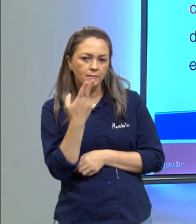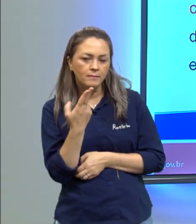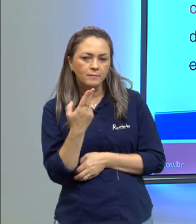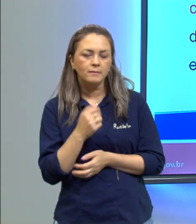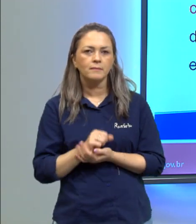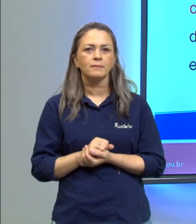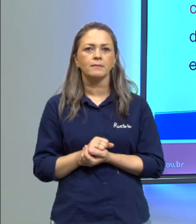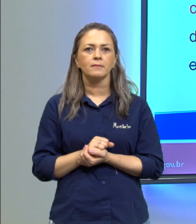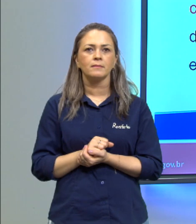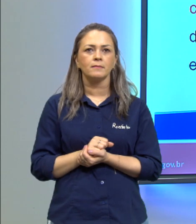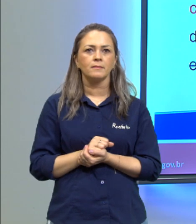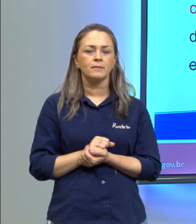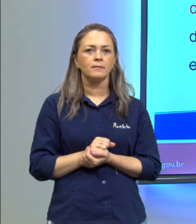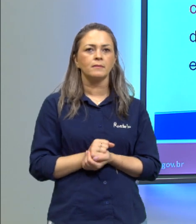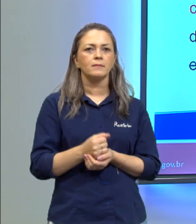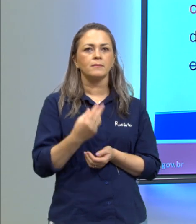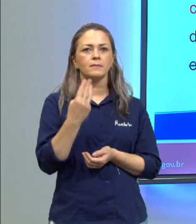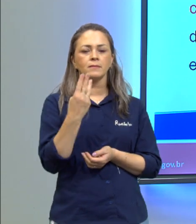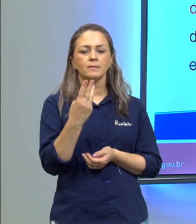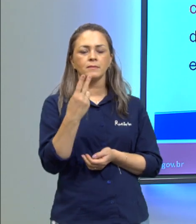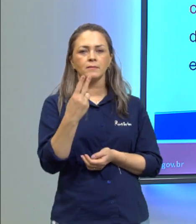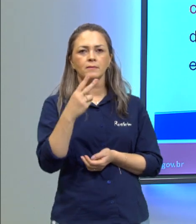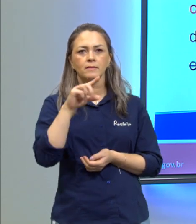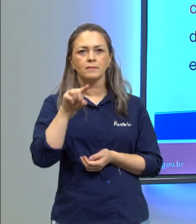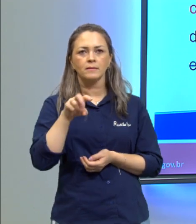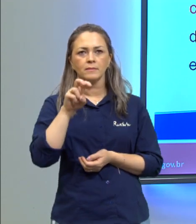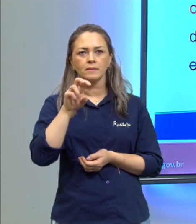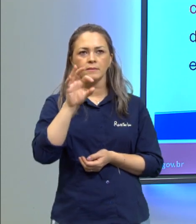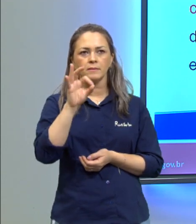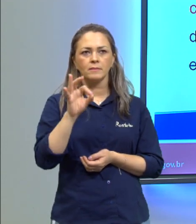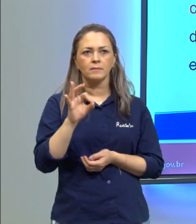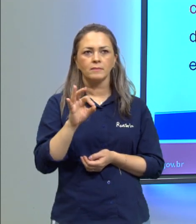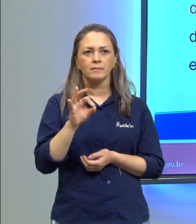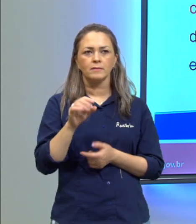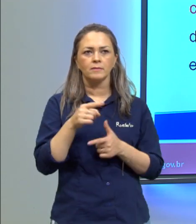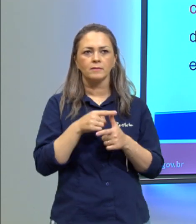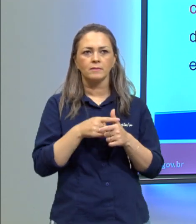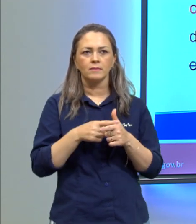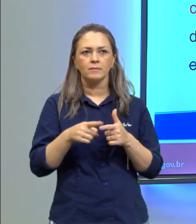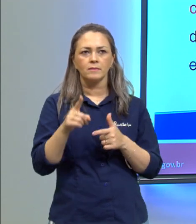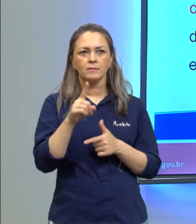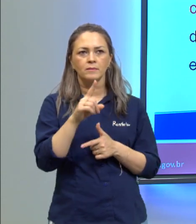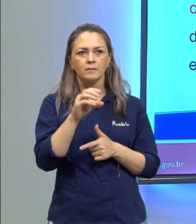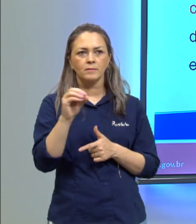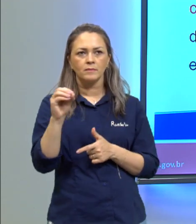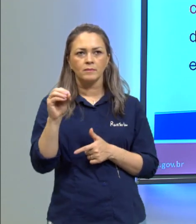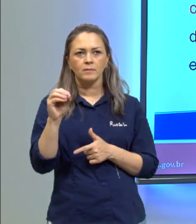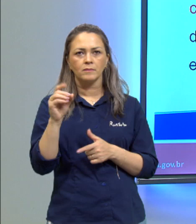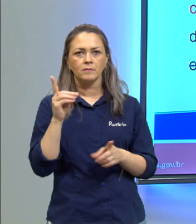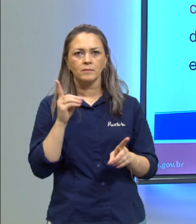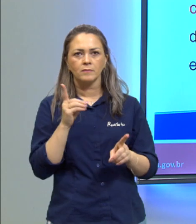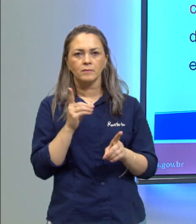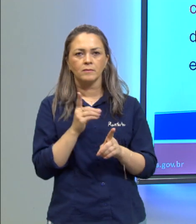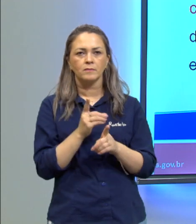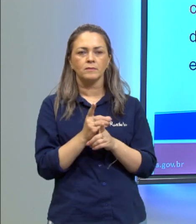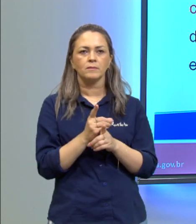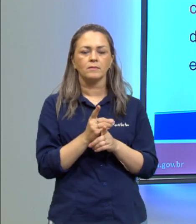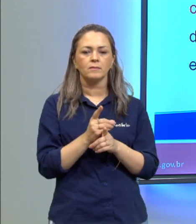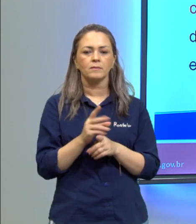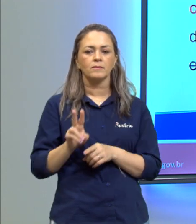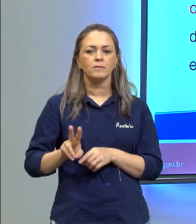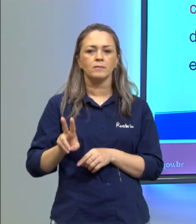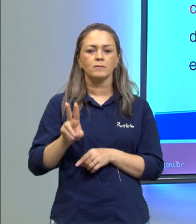a gente tem que lembrar que esses 32,5% temos que dividir por 100, né? Para encontrar, então, esse valor